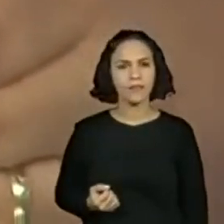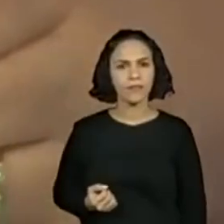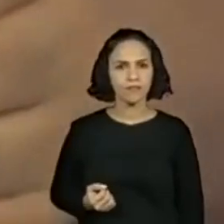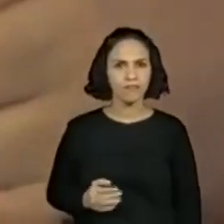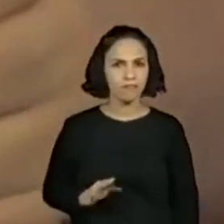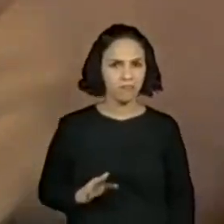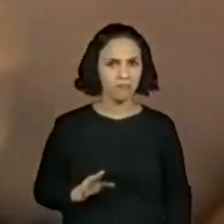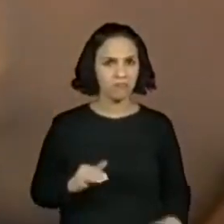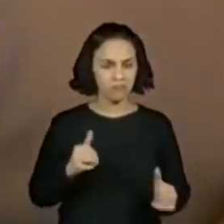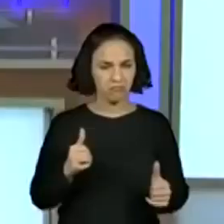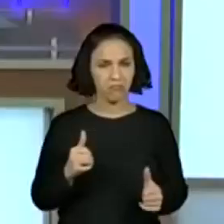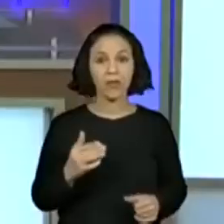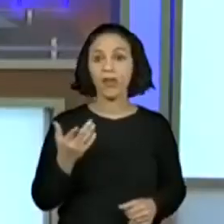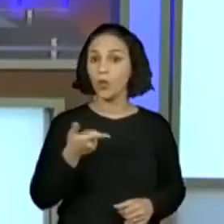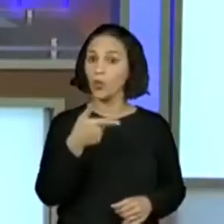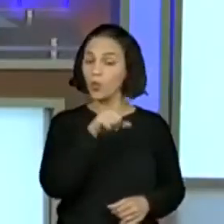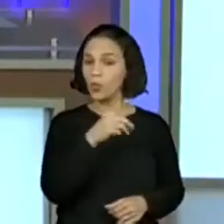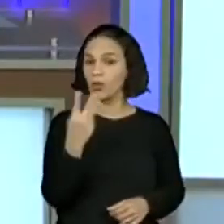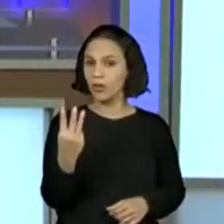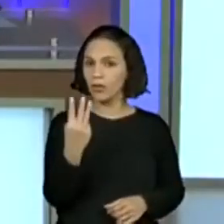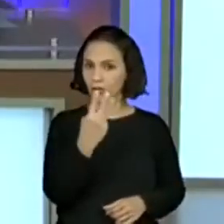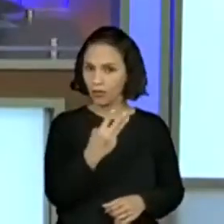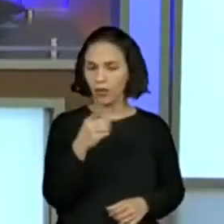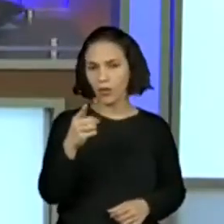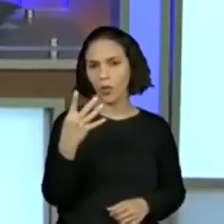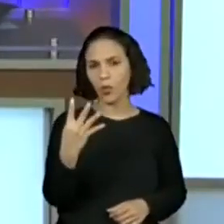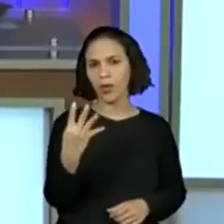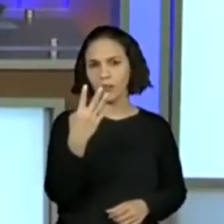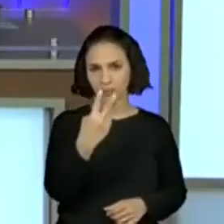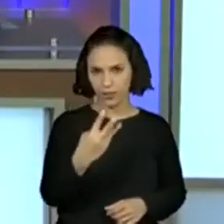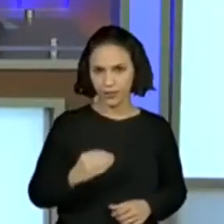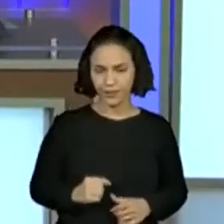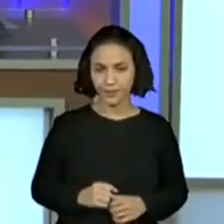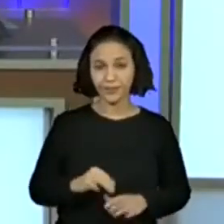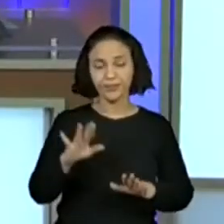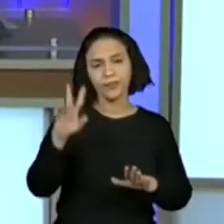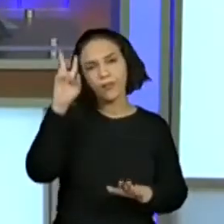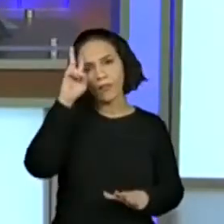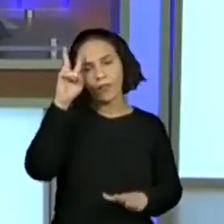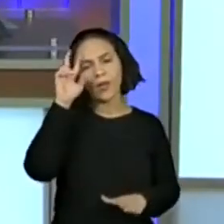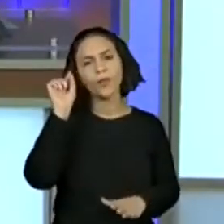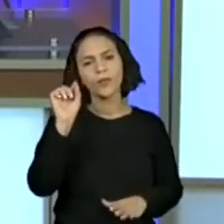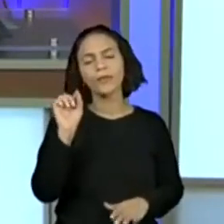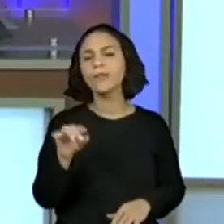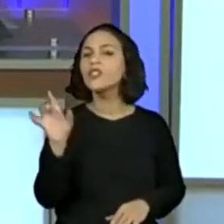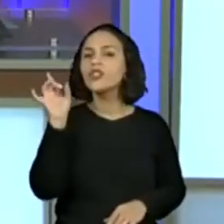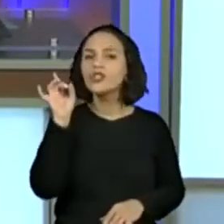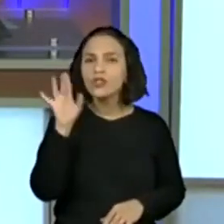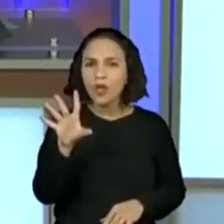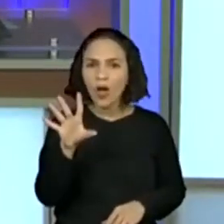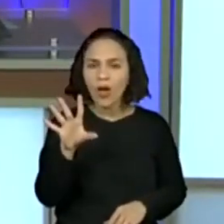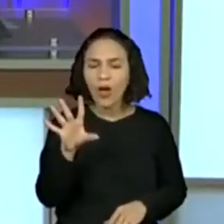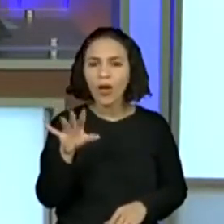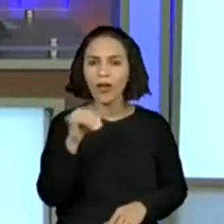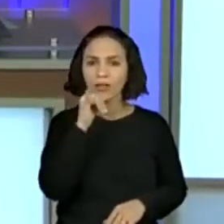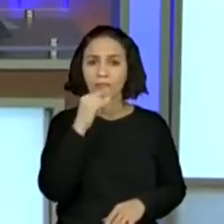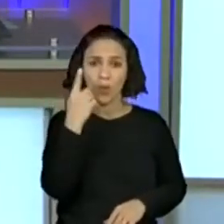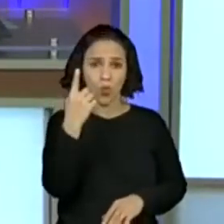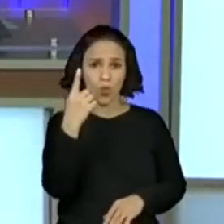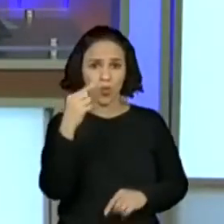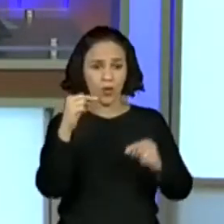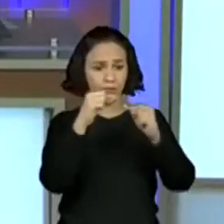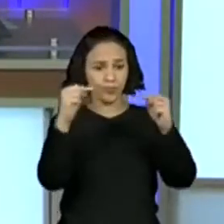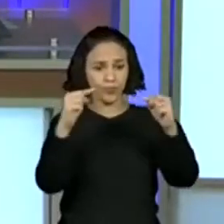Isso mesmo. 33 e 43. Lembrando que não adianta só eu medir, né, a parte de cima e uma das